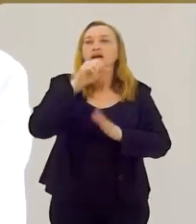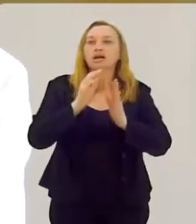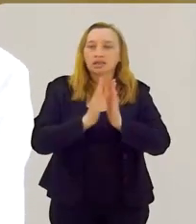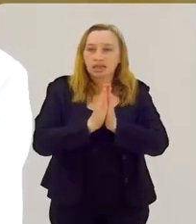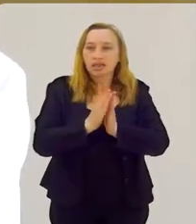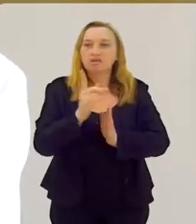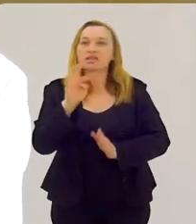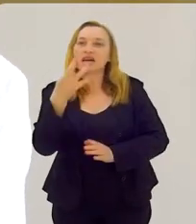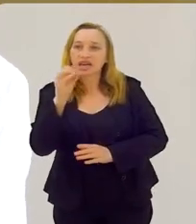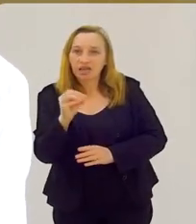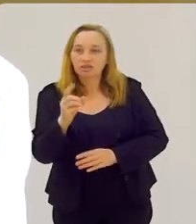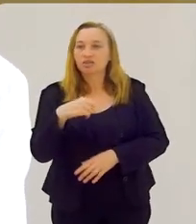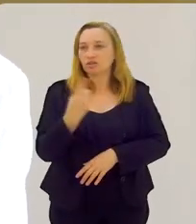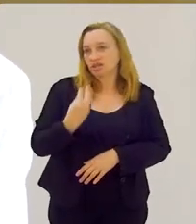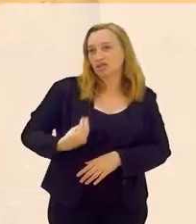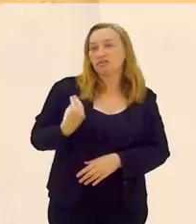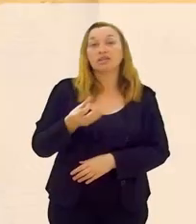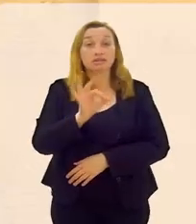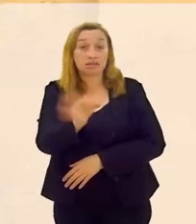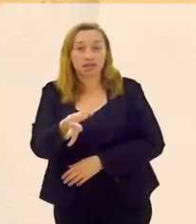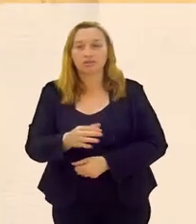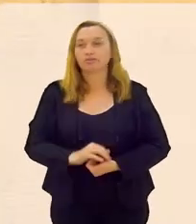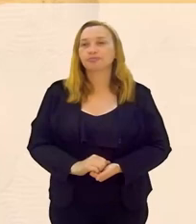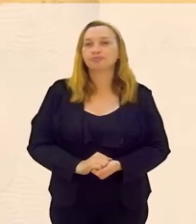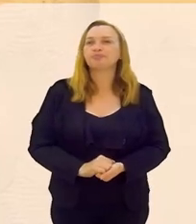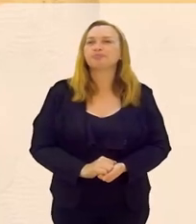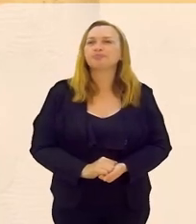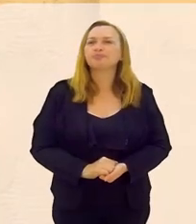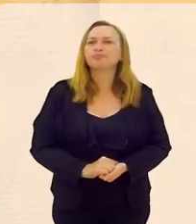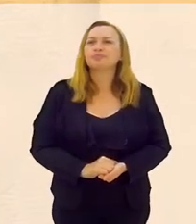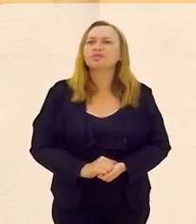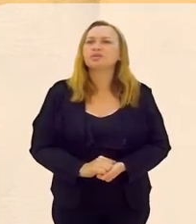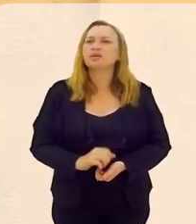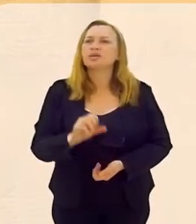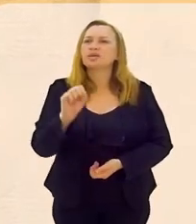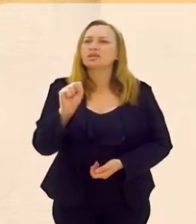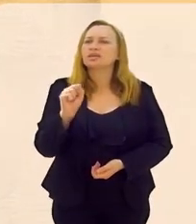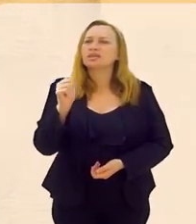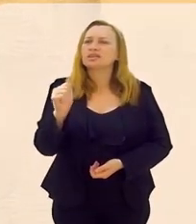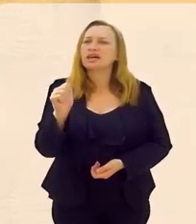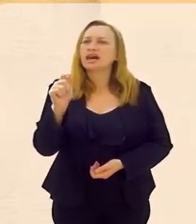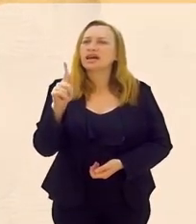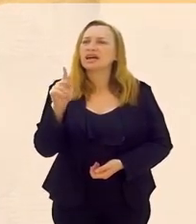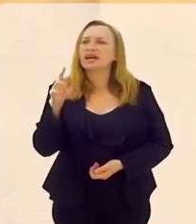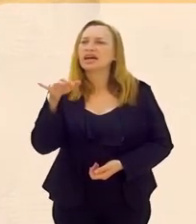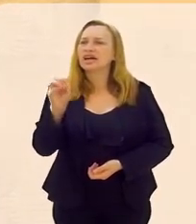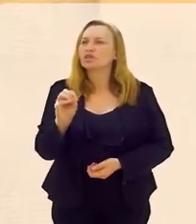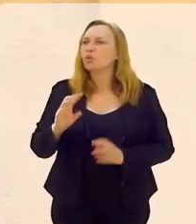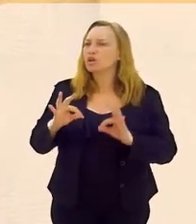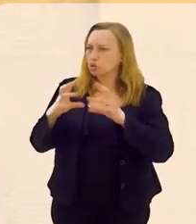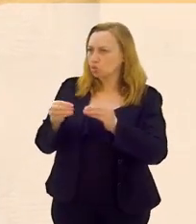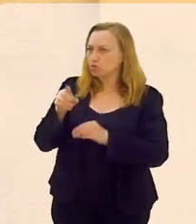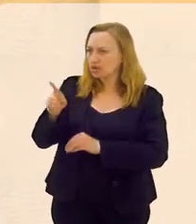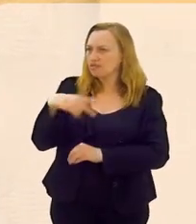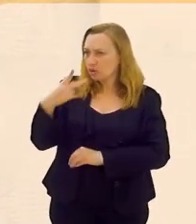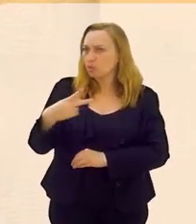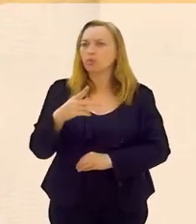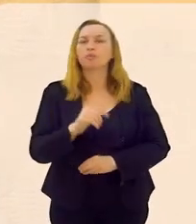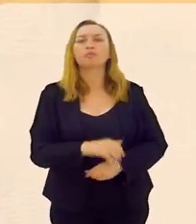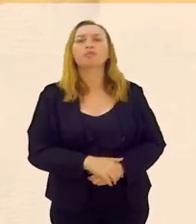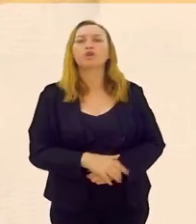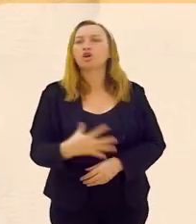aquilo é o sagrado em nossas vidas. Certo. O sagrado é tudo isso, né?